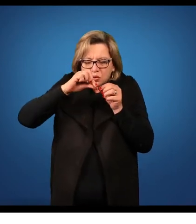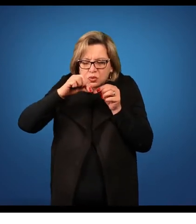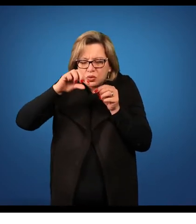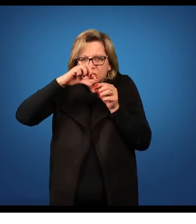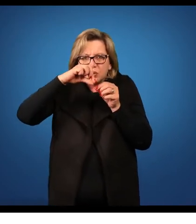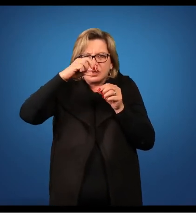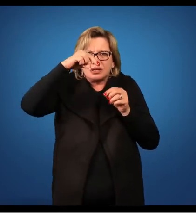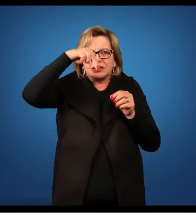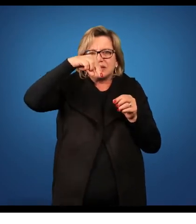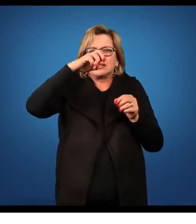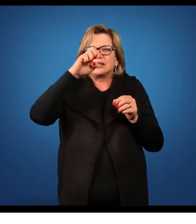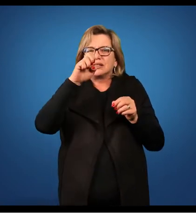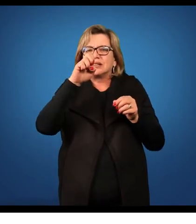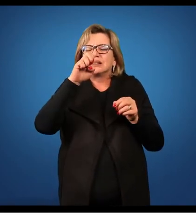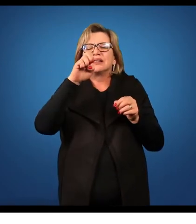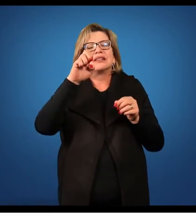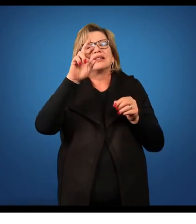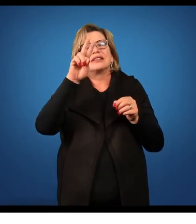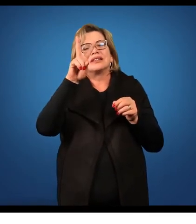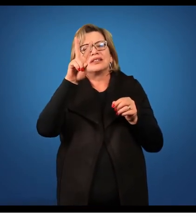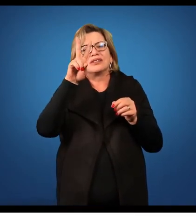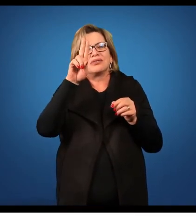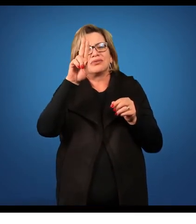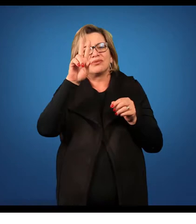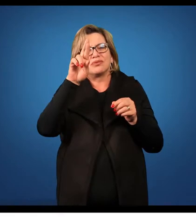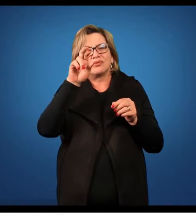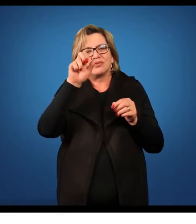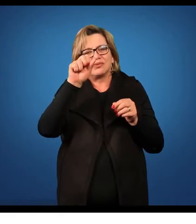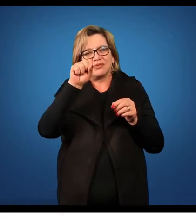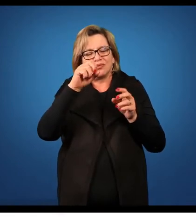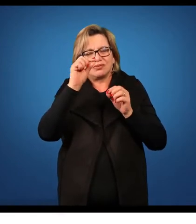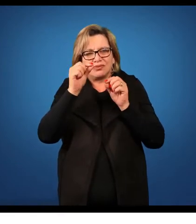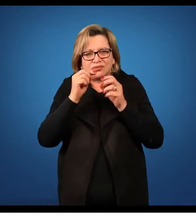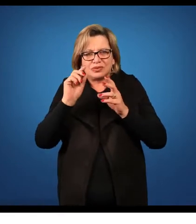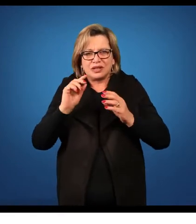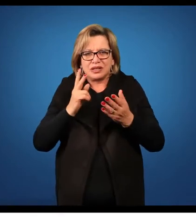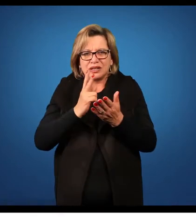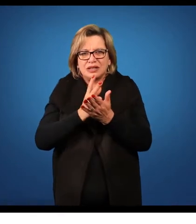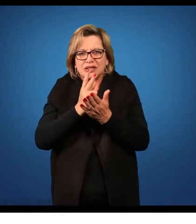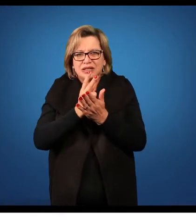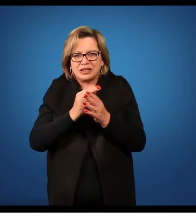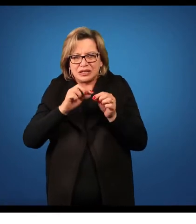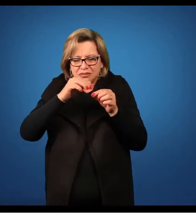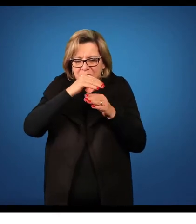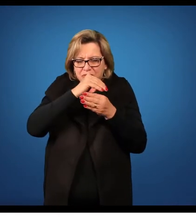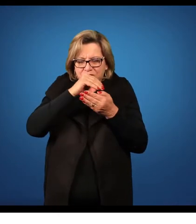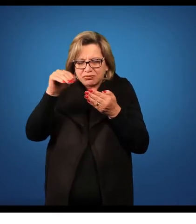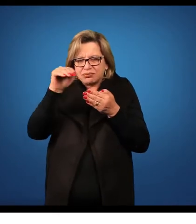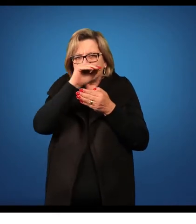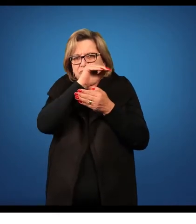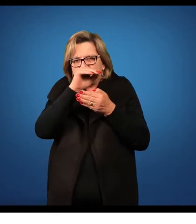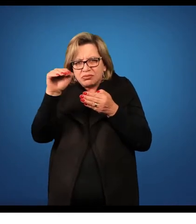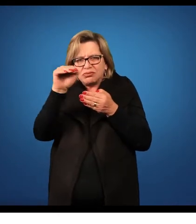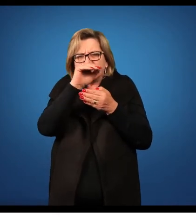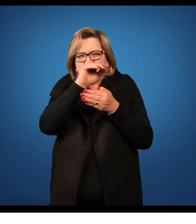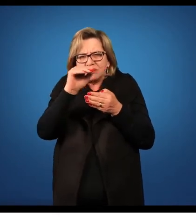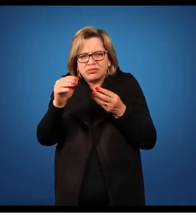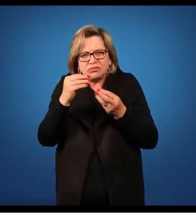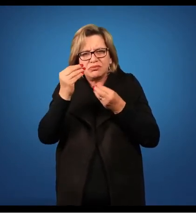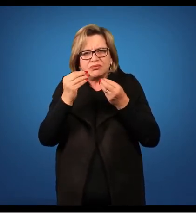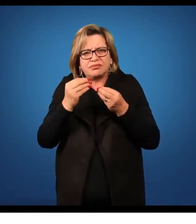paralelinérveas, que a gente observa nas folhas. Então, as nervuras, elas estão em paralelo uma com a outra.